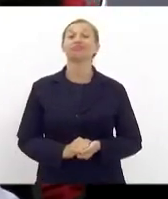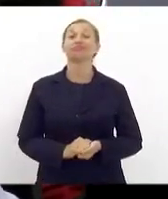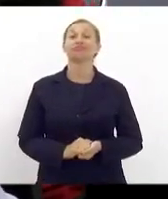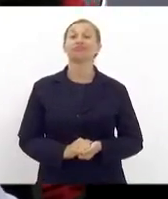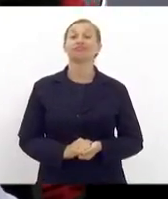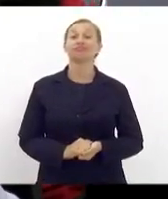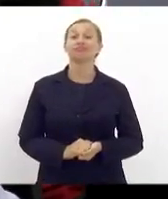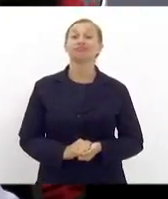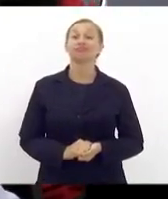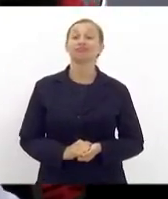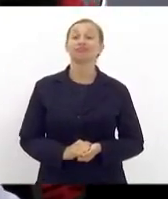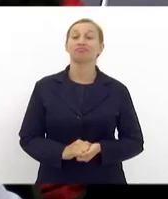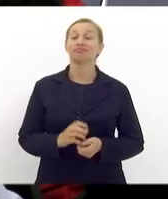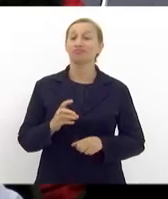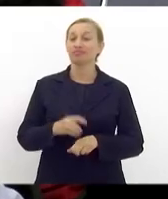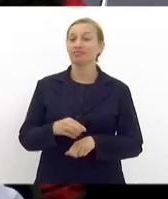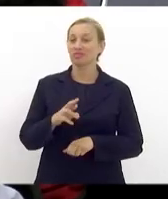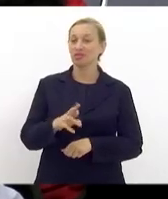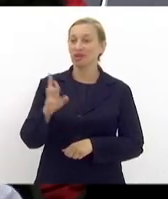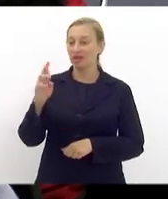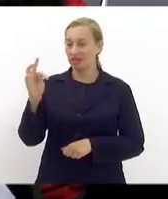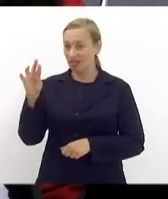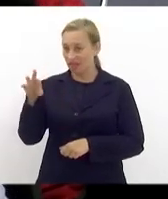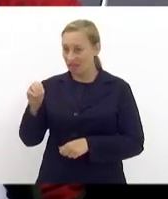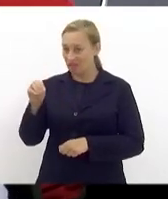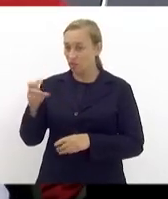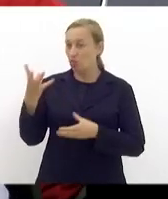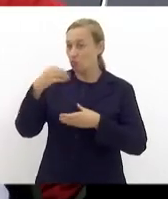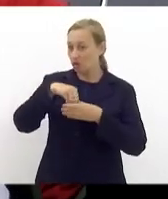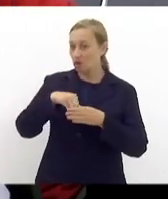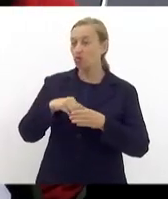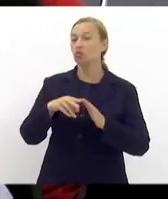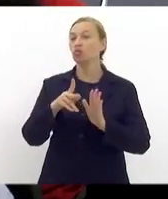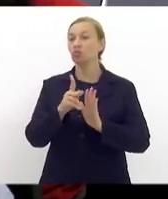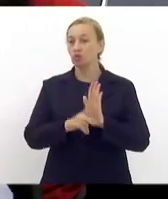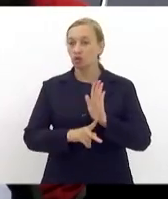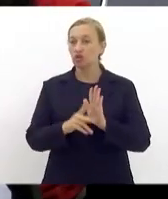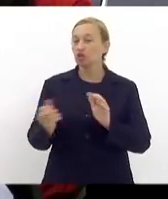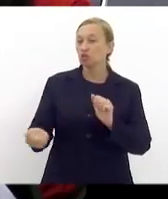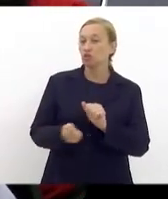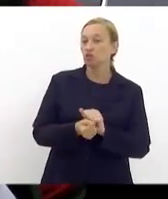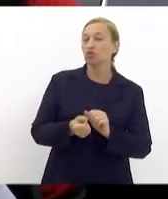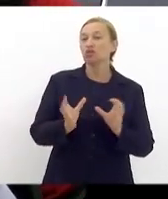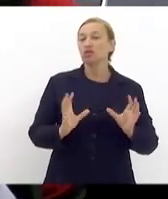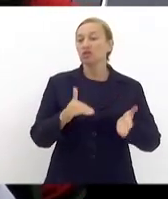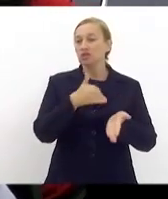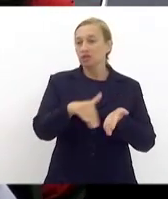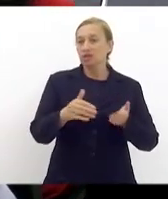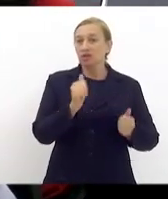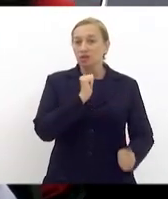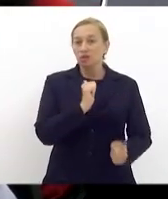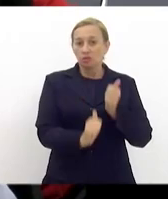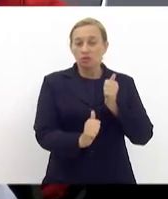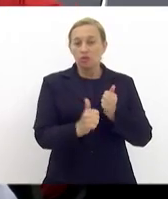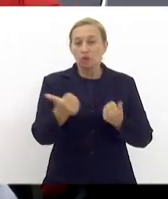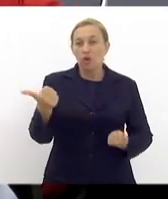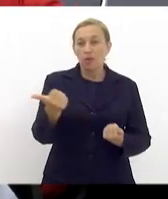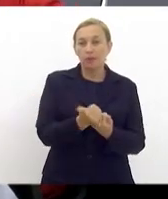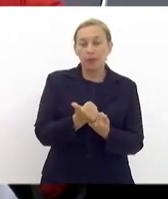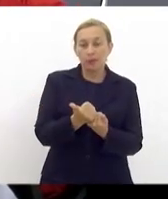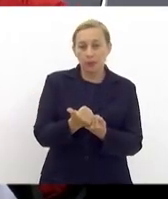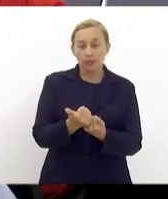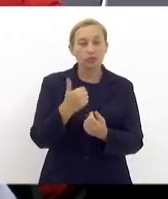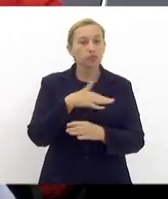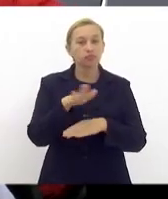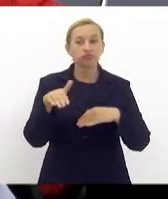O doutor Renato, dentro desse projeto, junto à Secretaria de Esporte, tem recebido o apoio integral